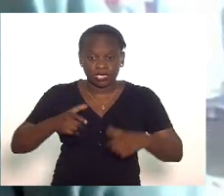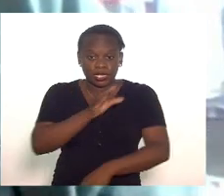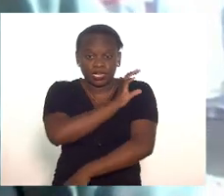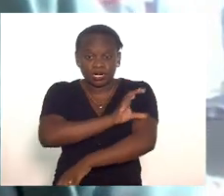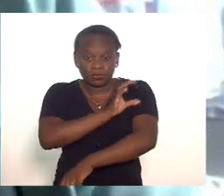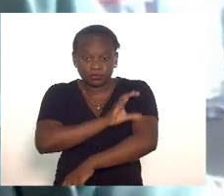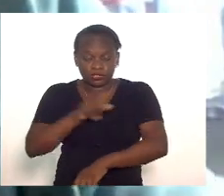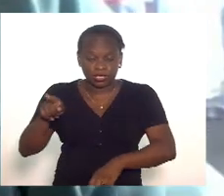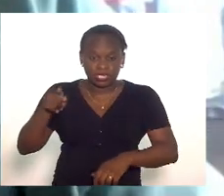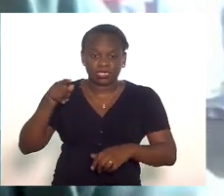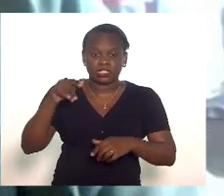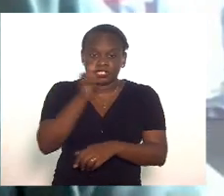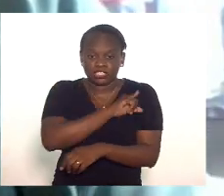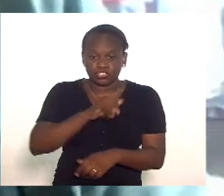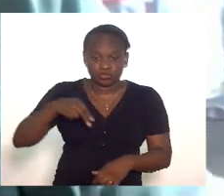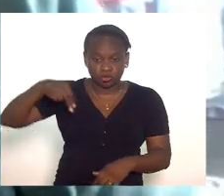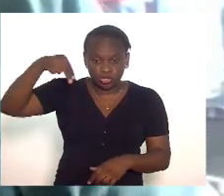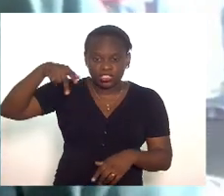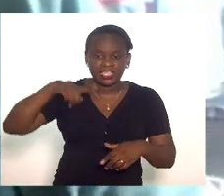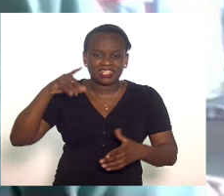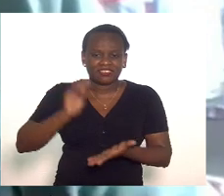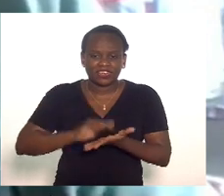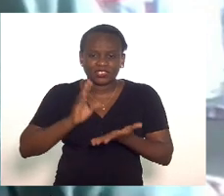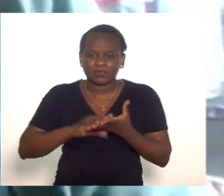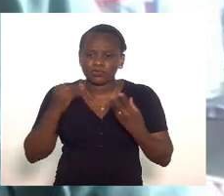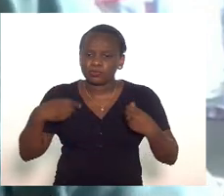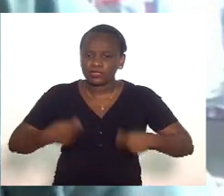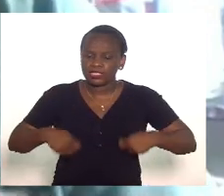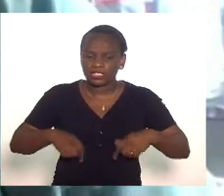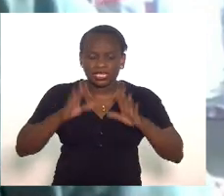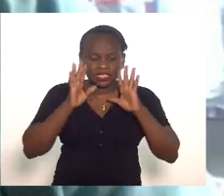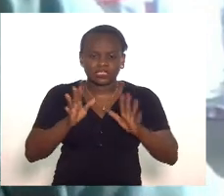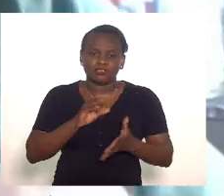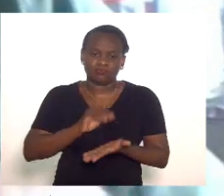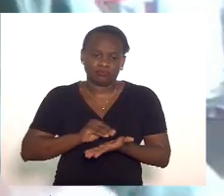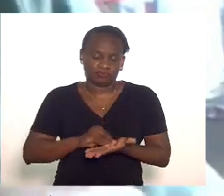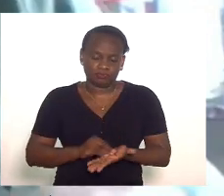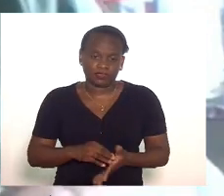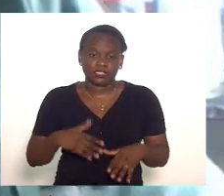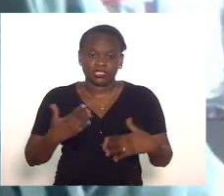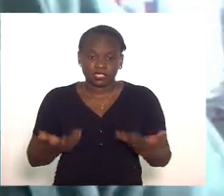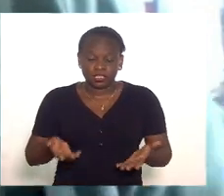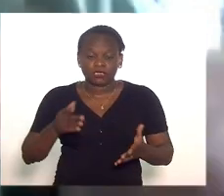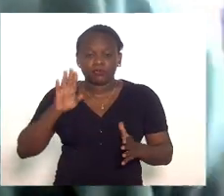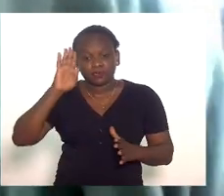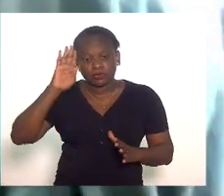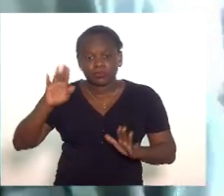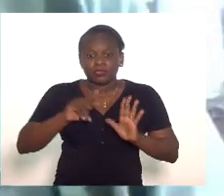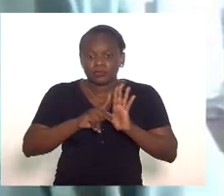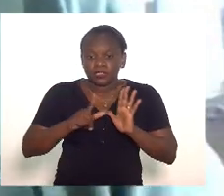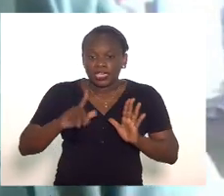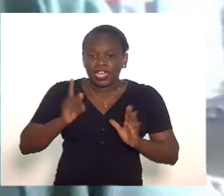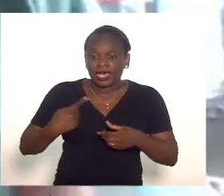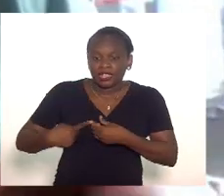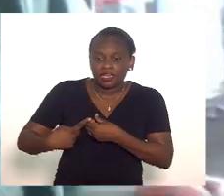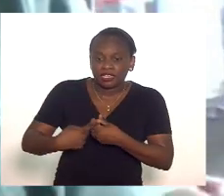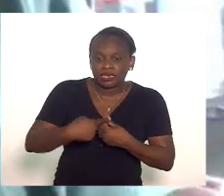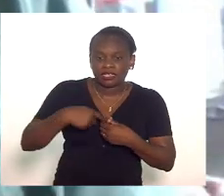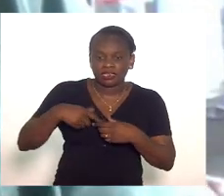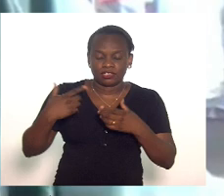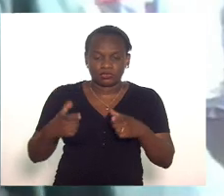fluminense que haviam muitas demandas não atendidas então o eixo central do projeto era a interiorização